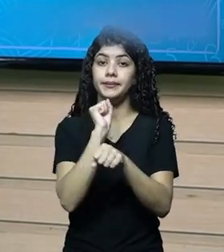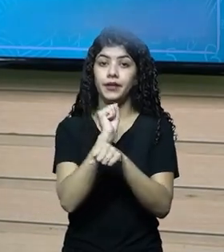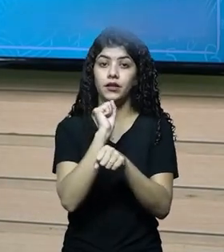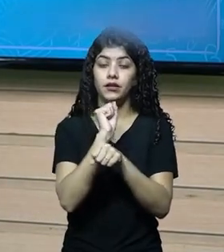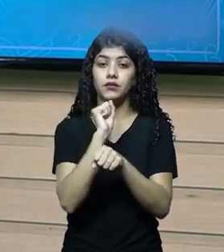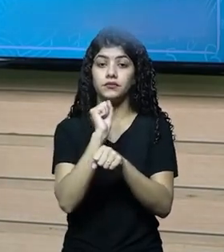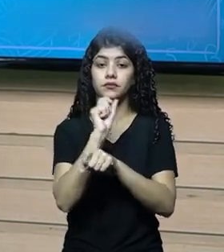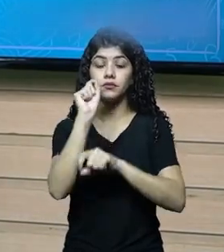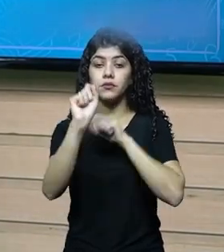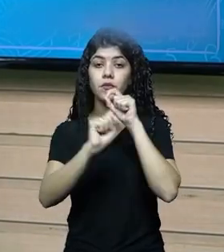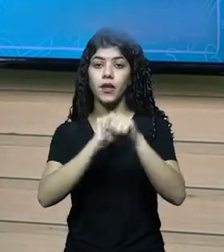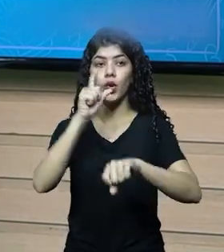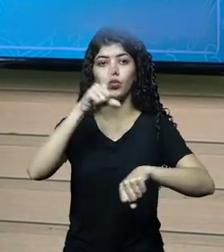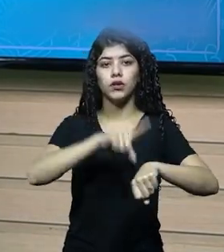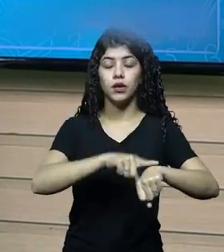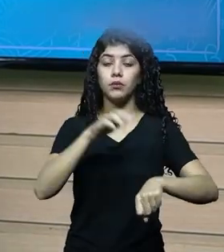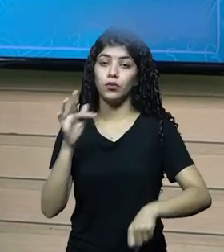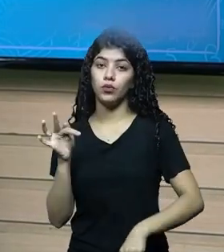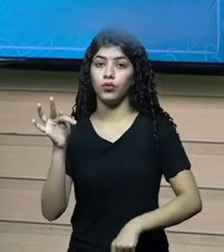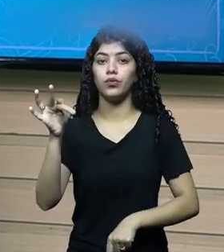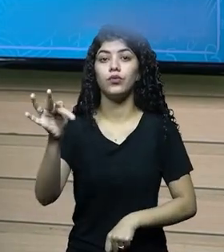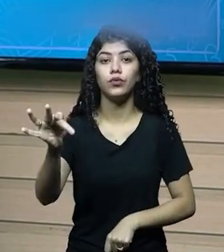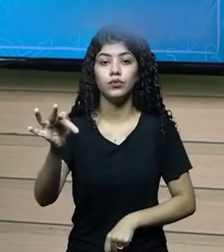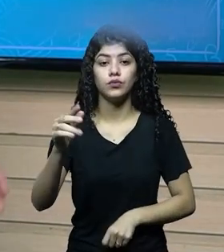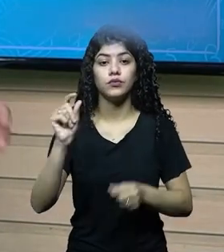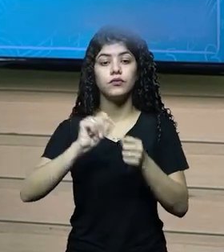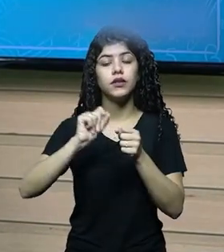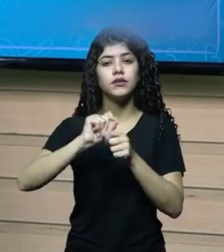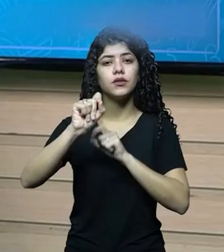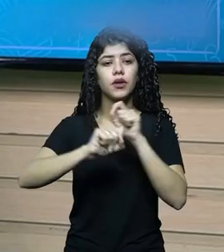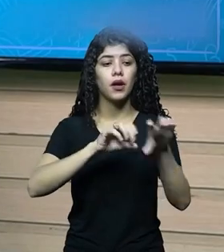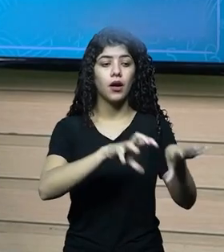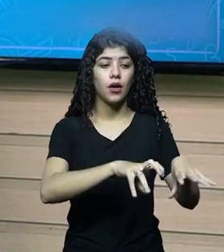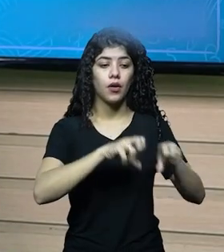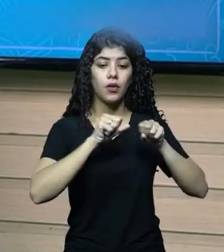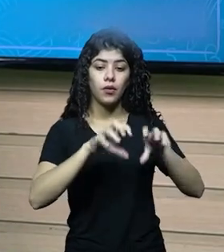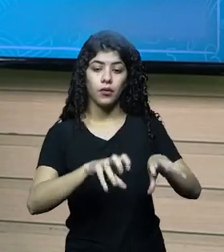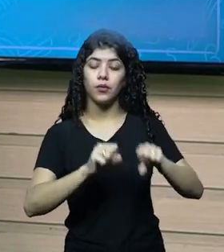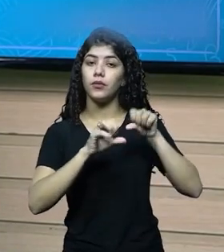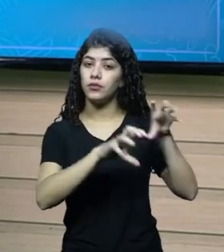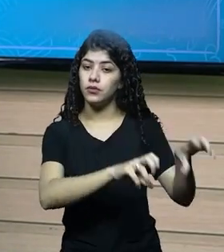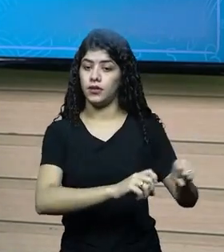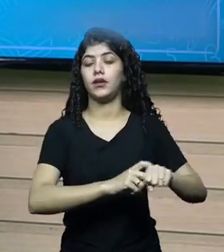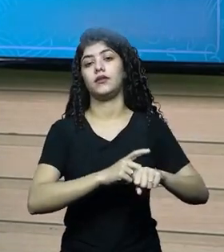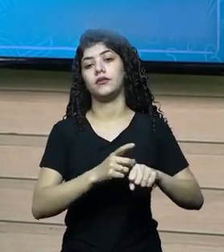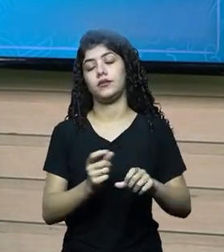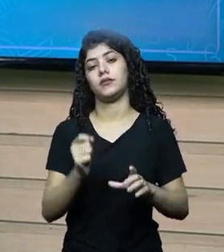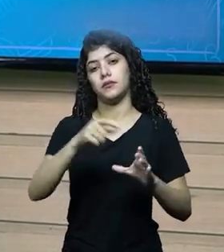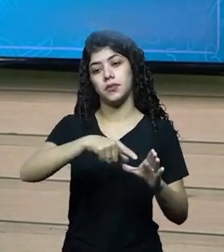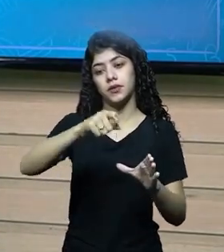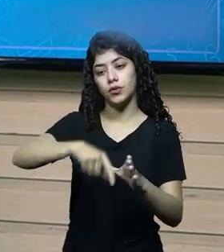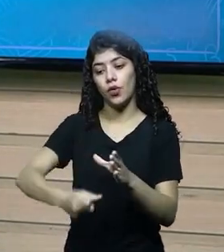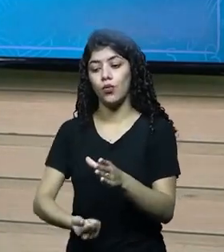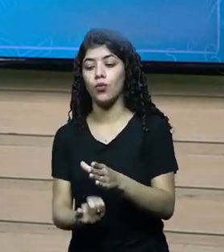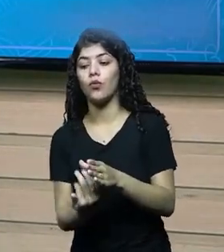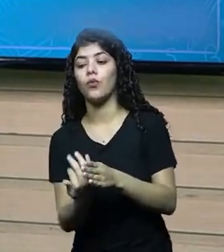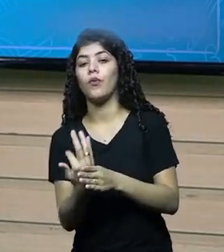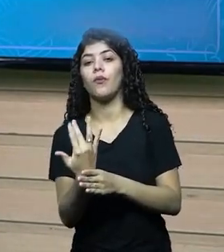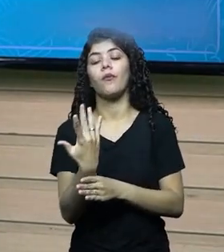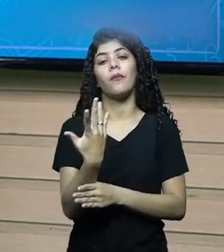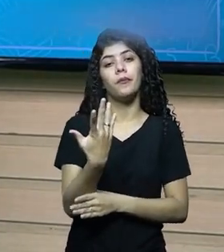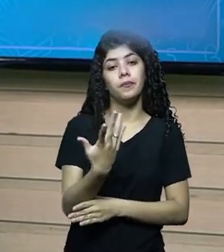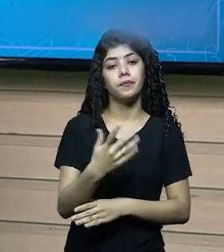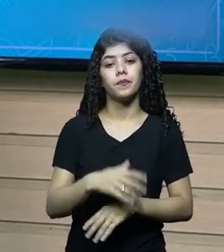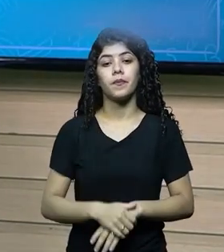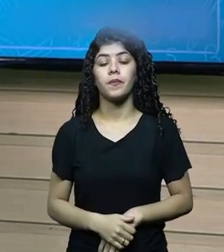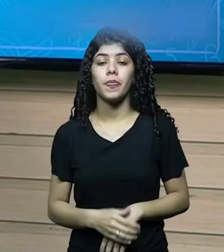quê? Em um determinado período futuro, fazer a colheita daquele plantio, seja em forma de grão,